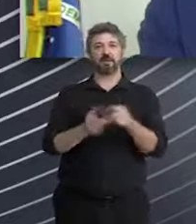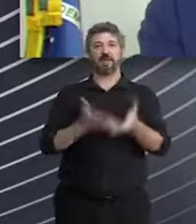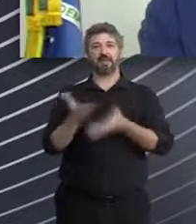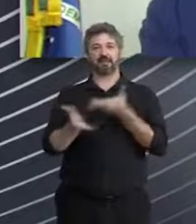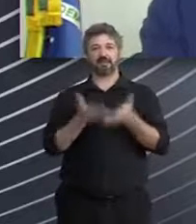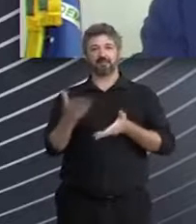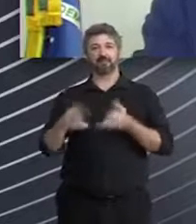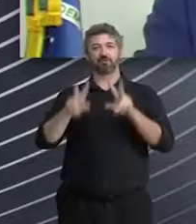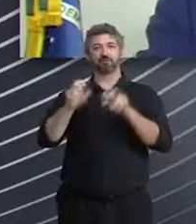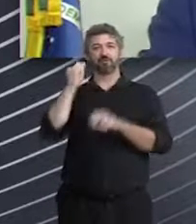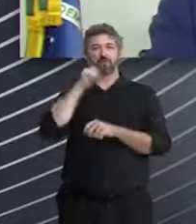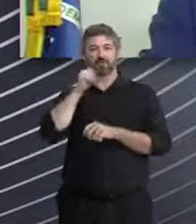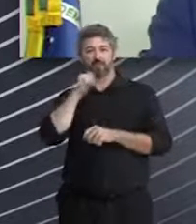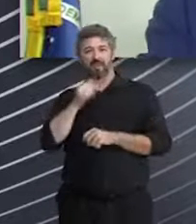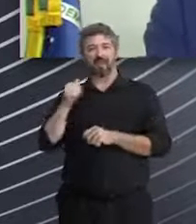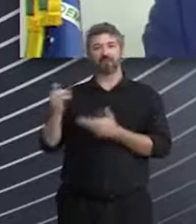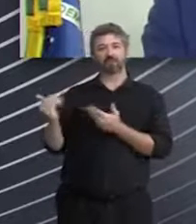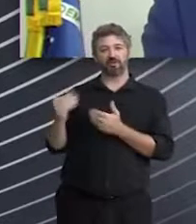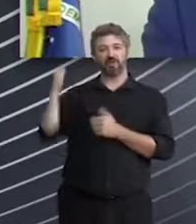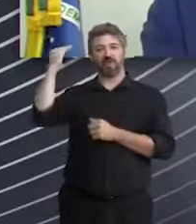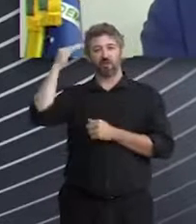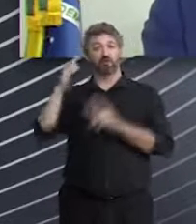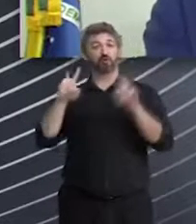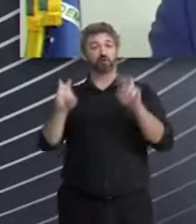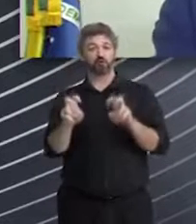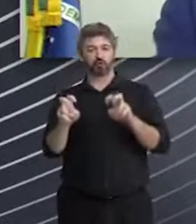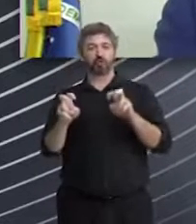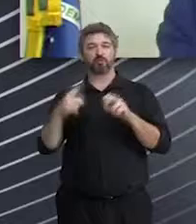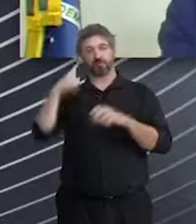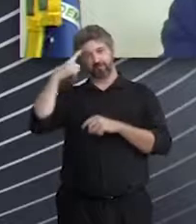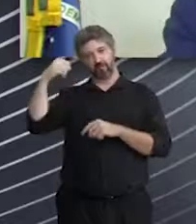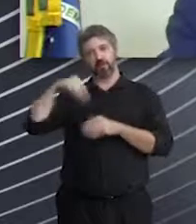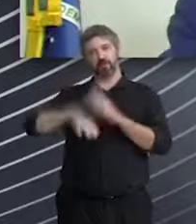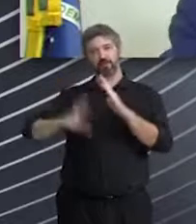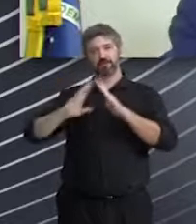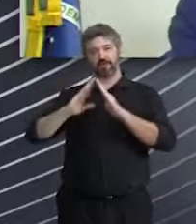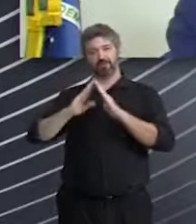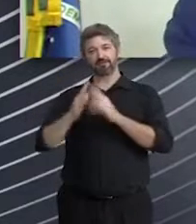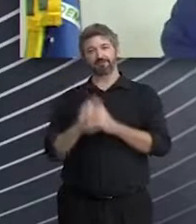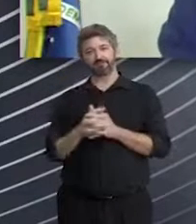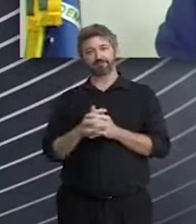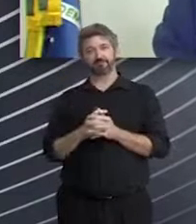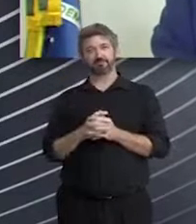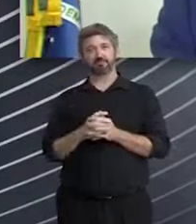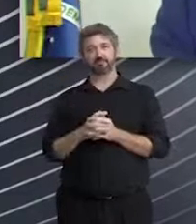atendimento das meninas e mulheres vítimas de violência doméstica.